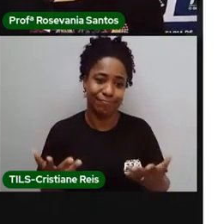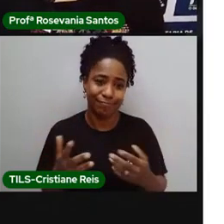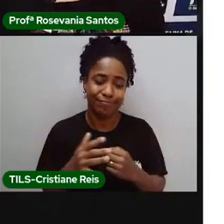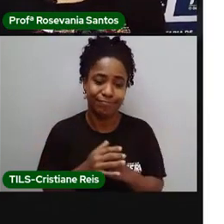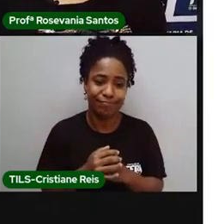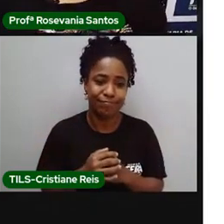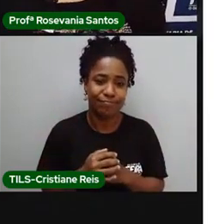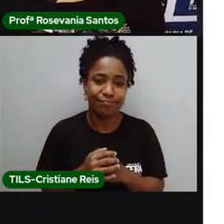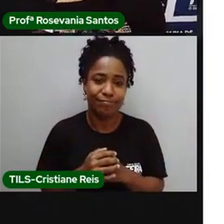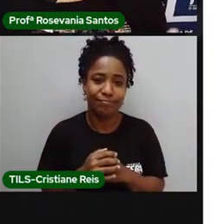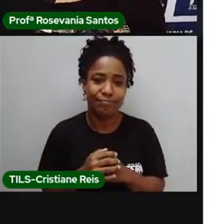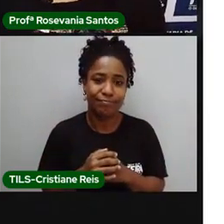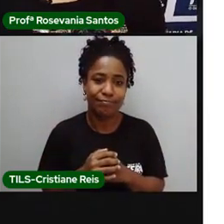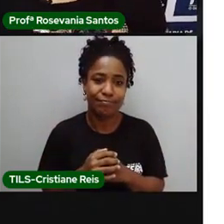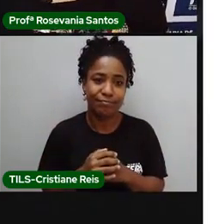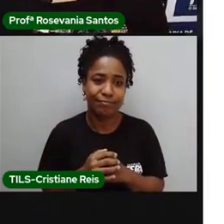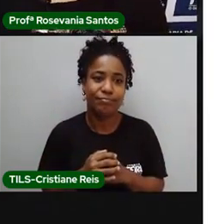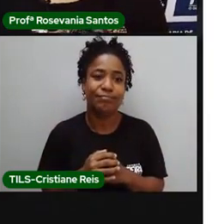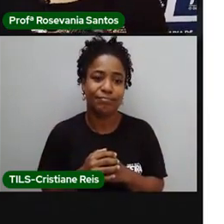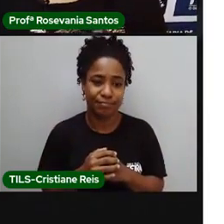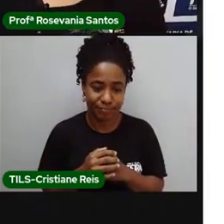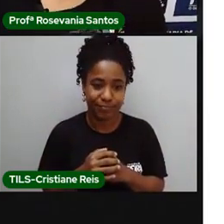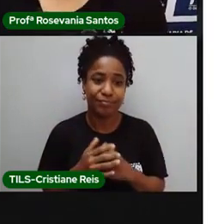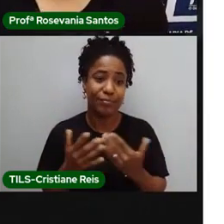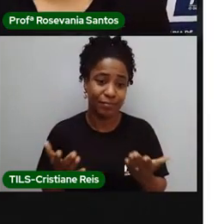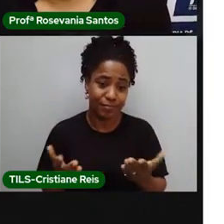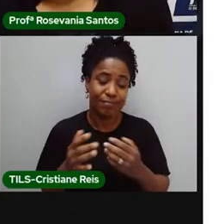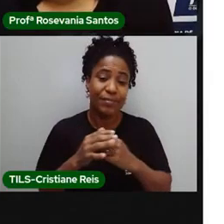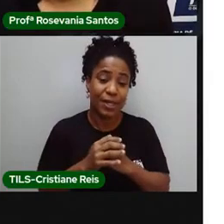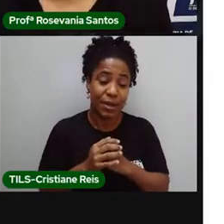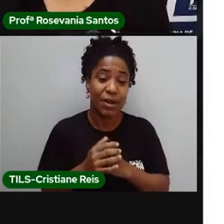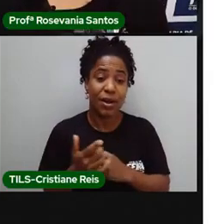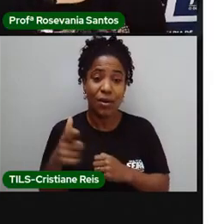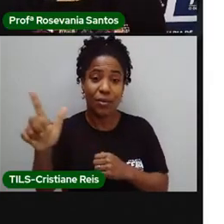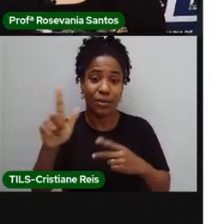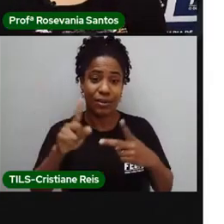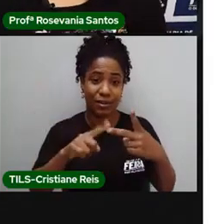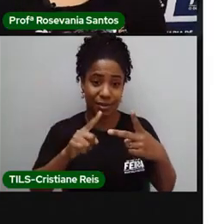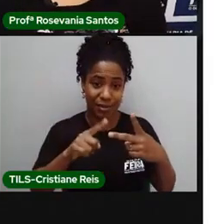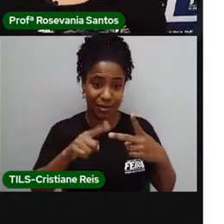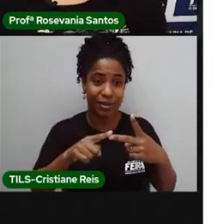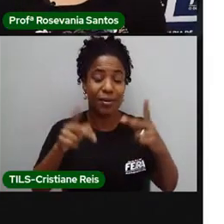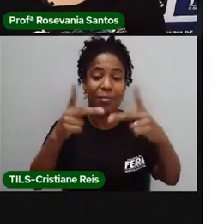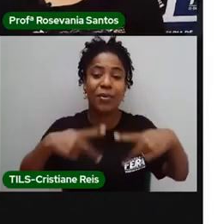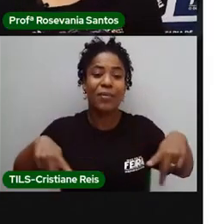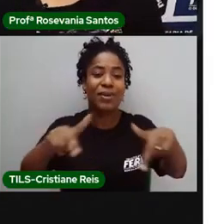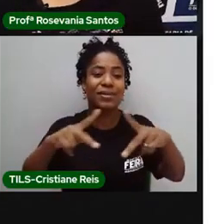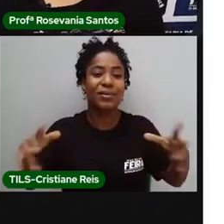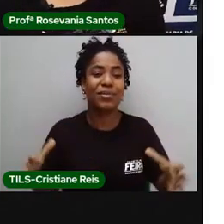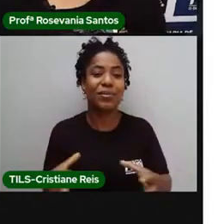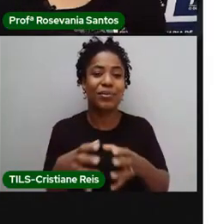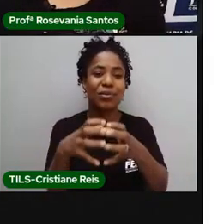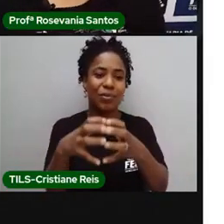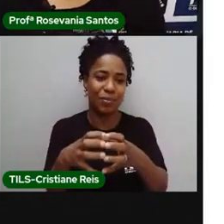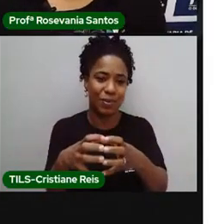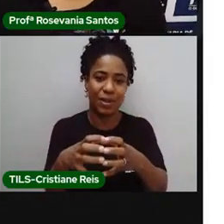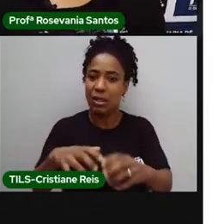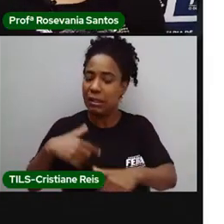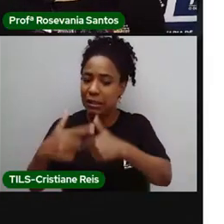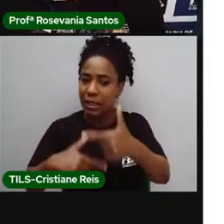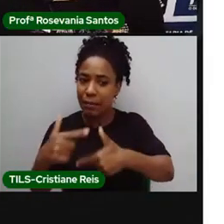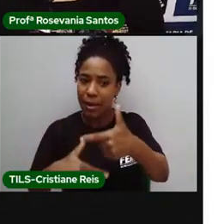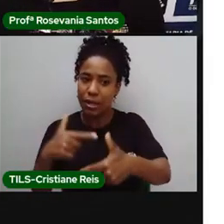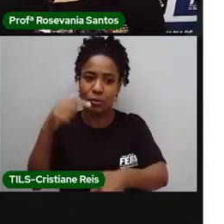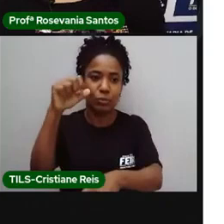Mesmo que temporariamente. E a outra população é a população inativa.